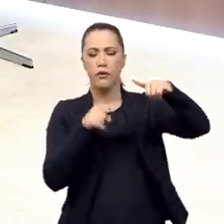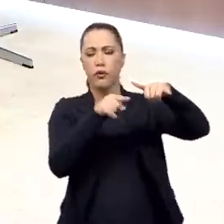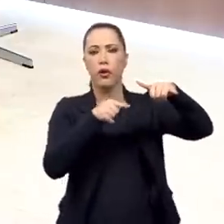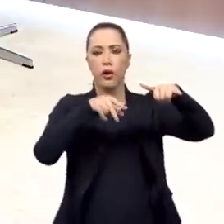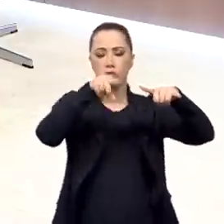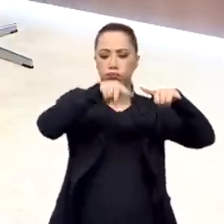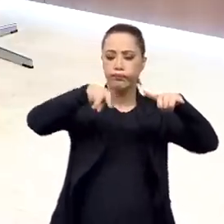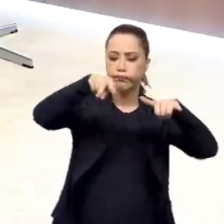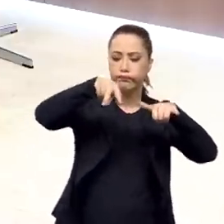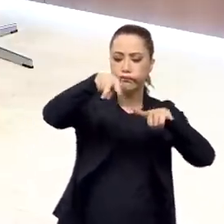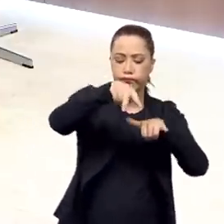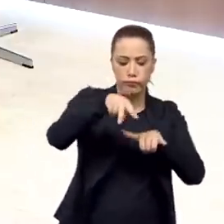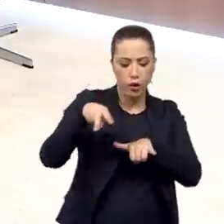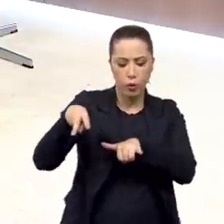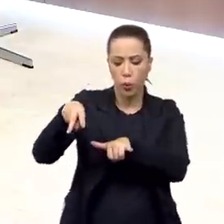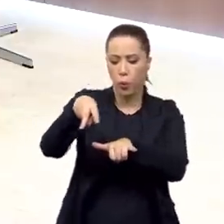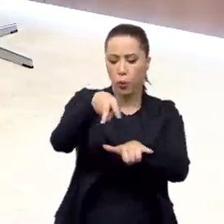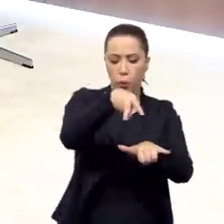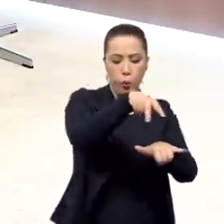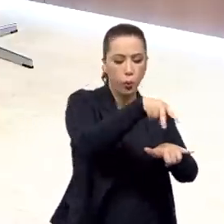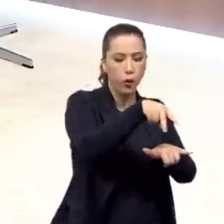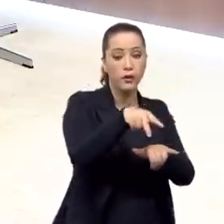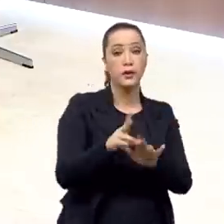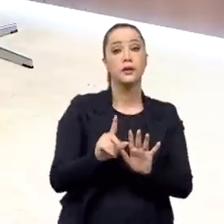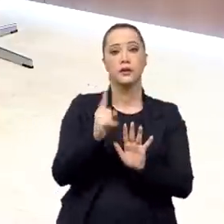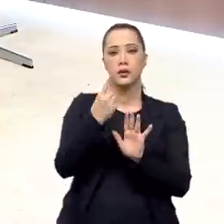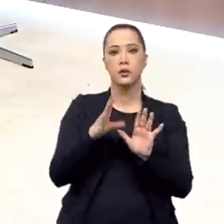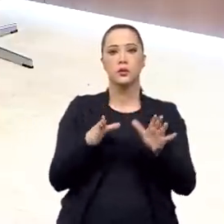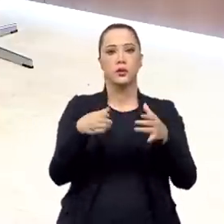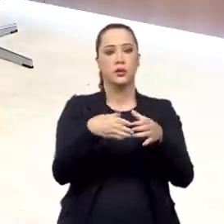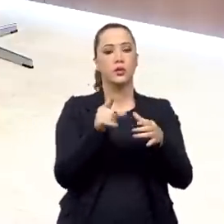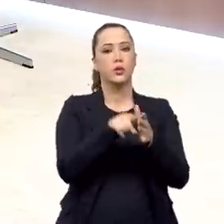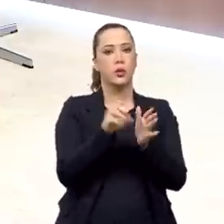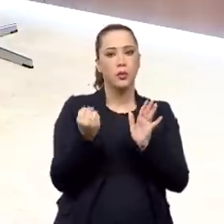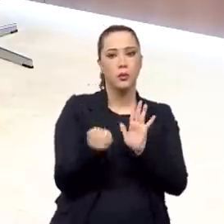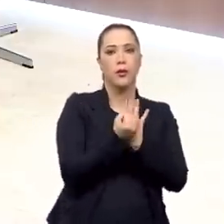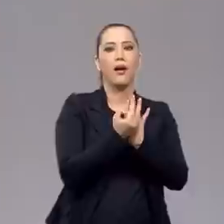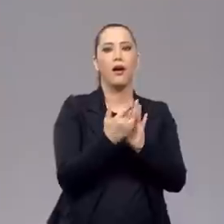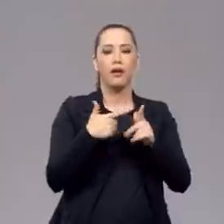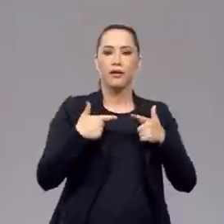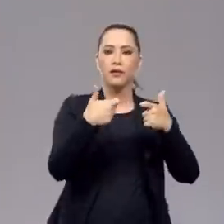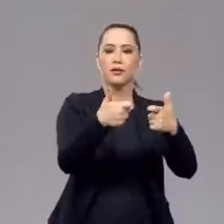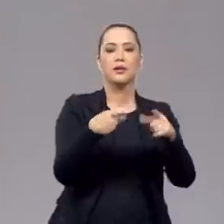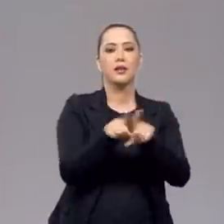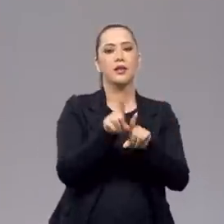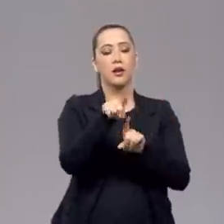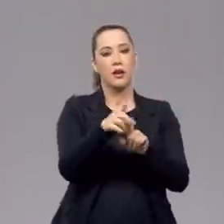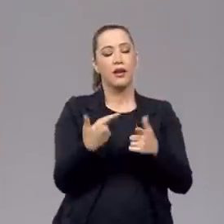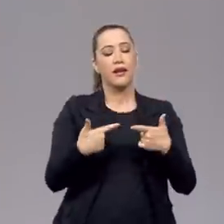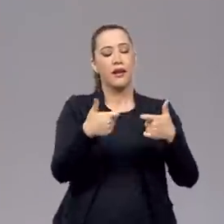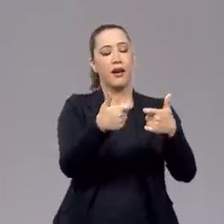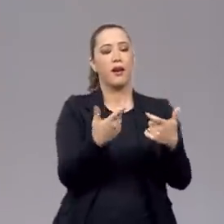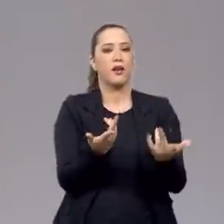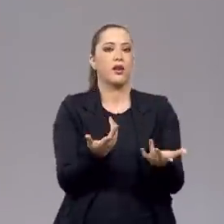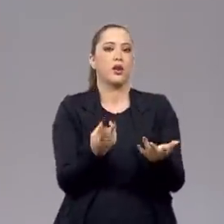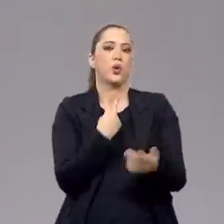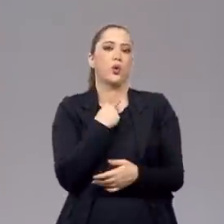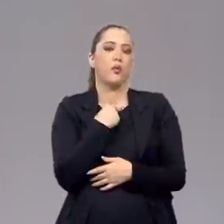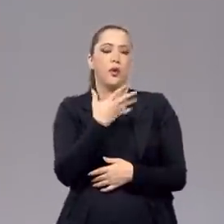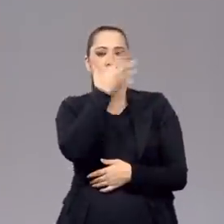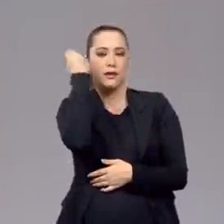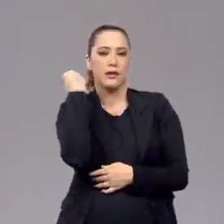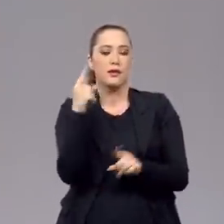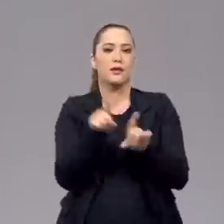caça marca o seu nascimento em combate. Combate este, que não tem como deixar de falar, um talvez